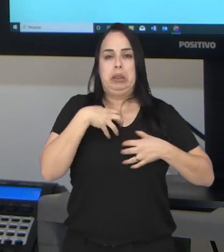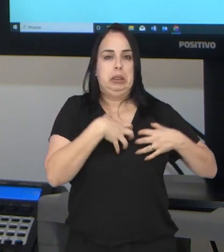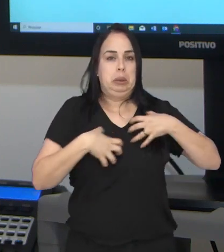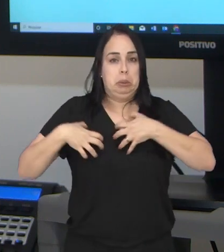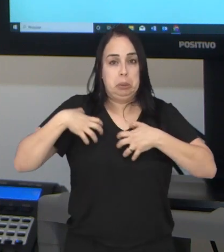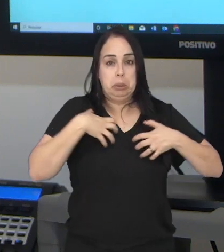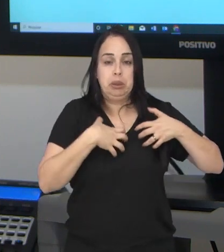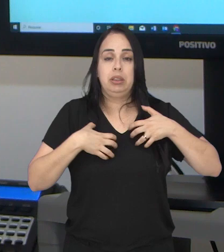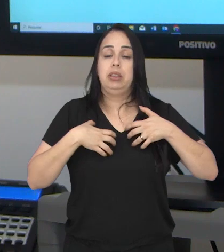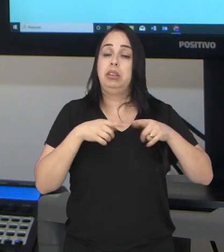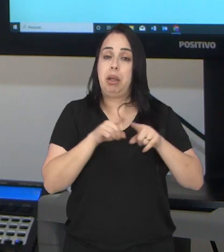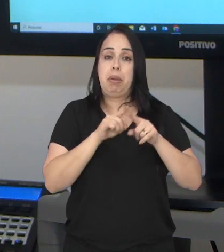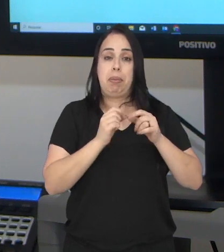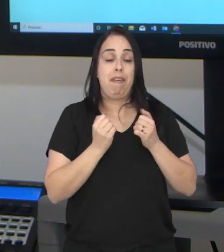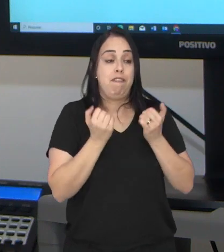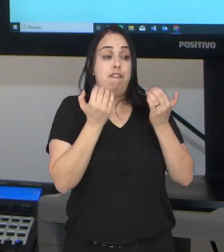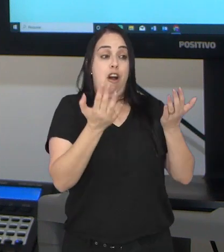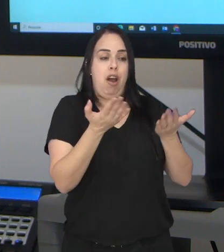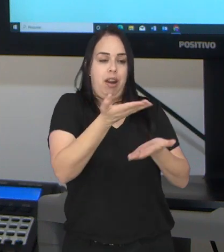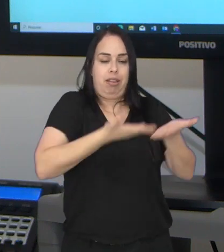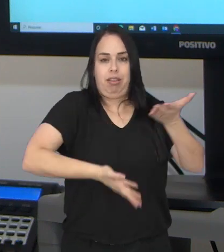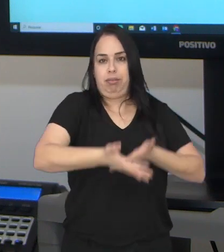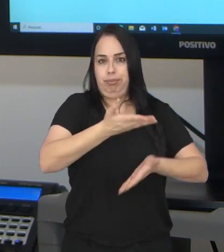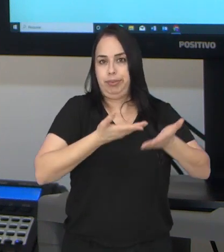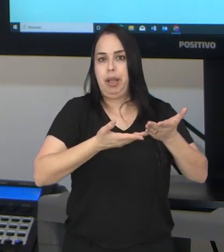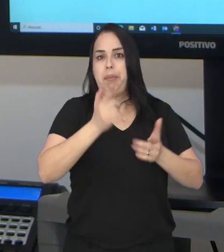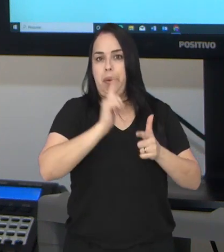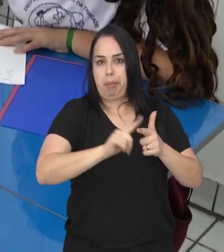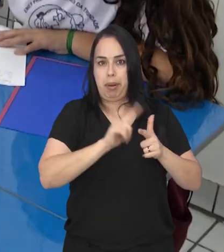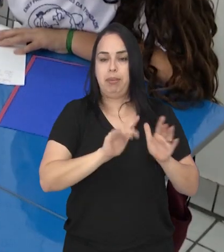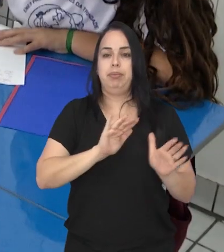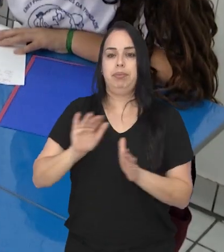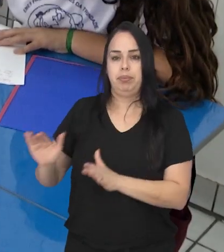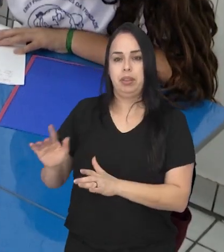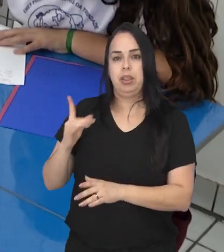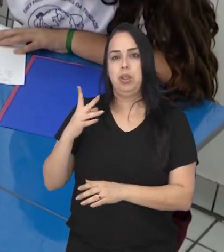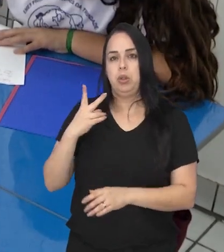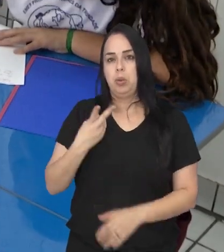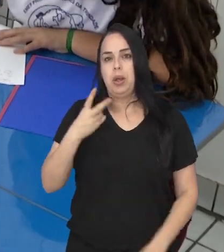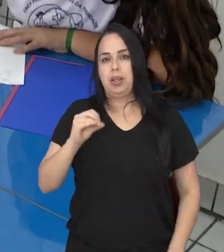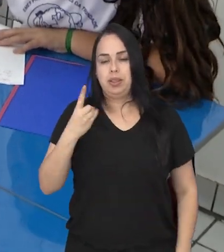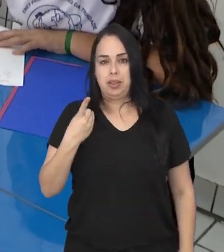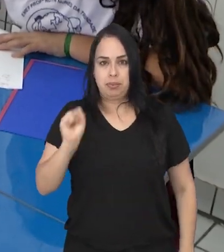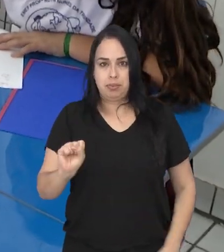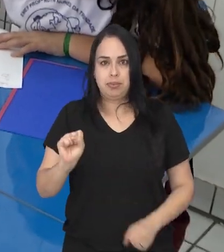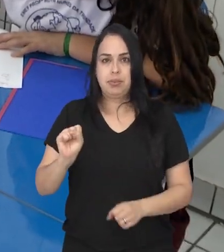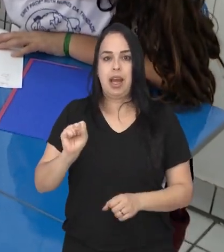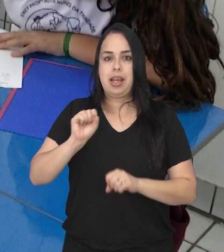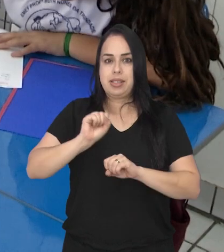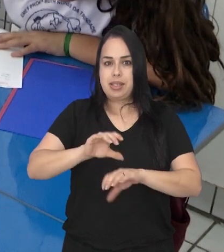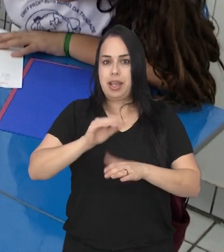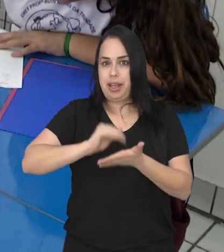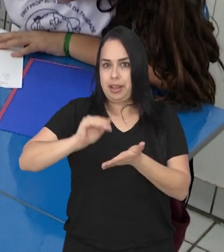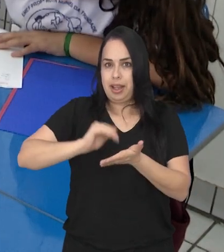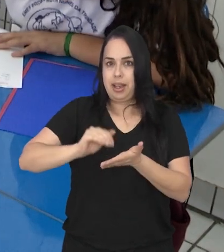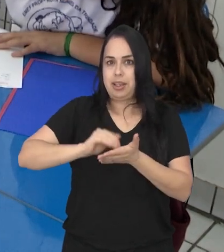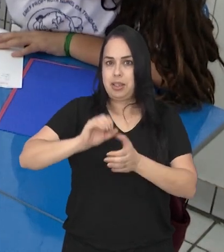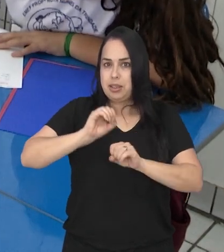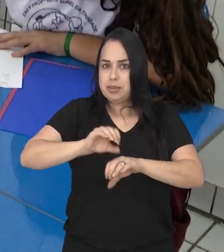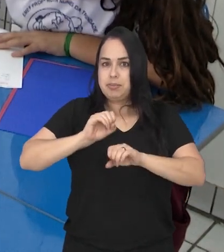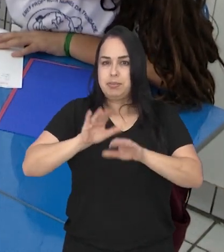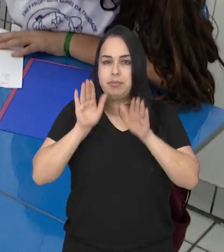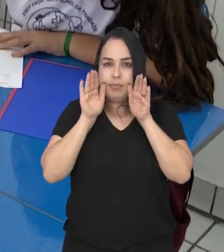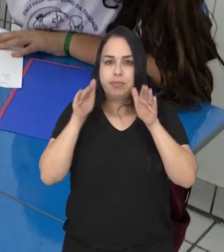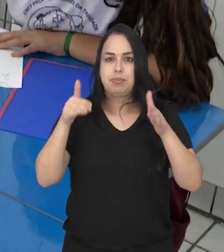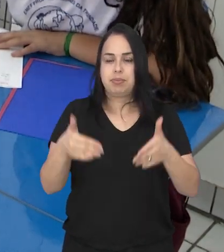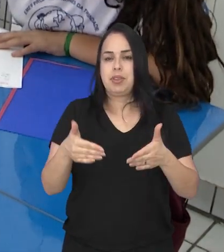internos e os seus externos, com aqueles com os quais ele se relaciona. Desde 2018, a Secretaria de Educação mantém um programa